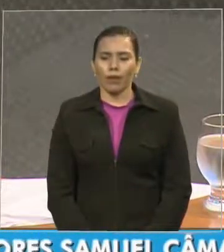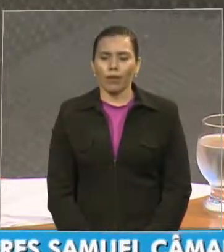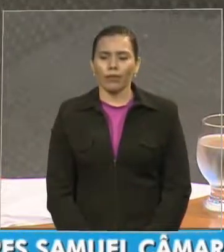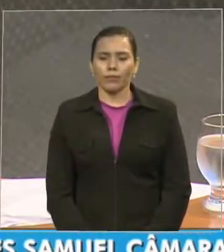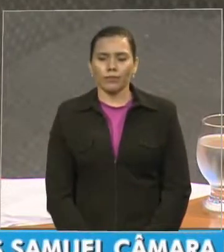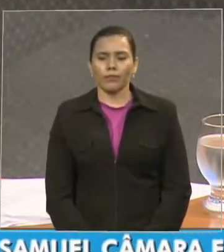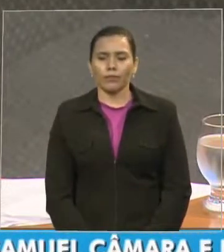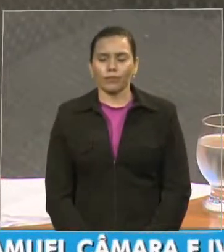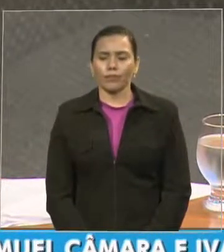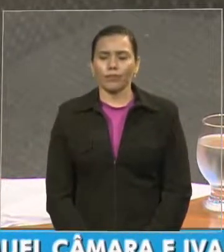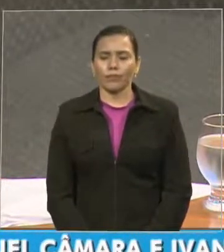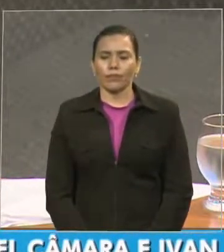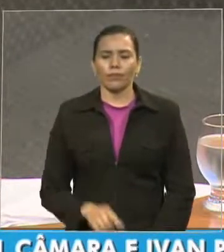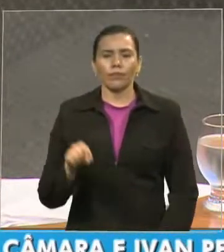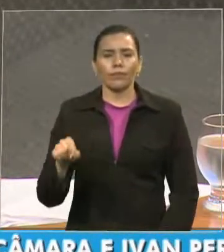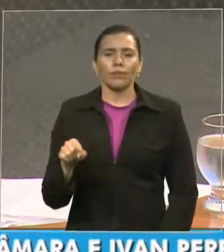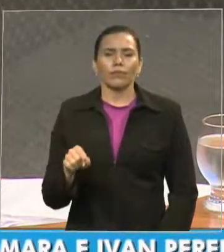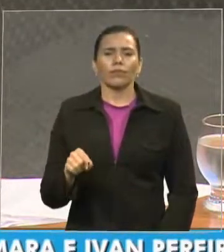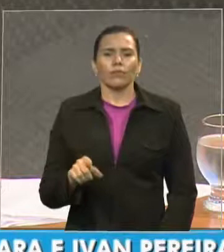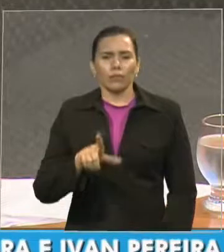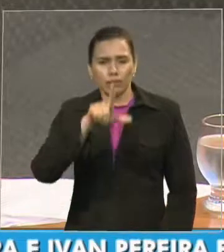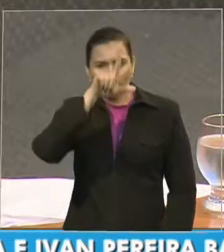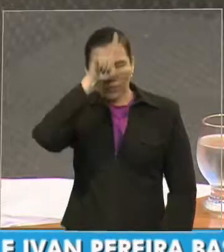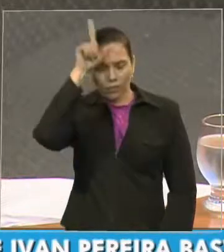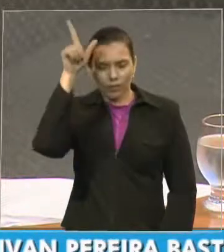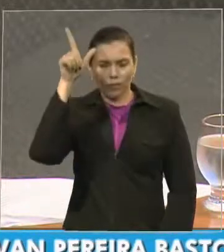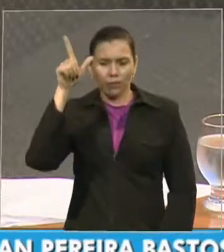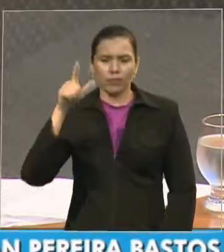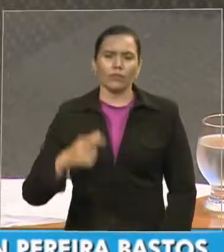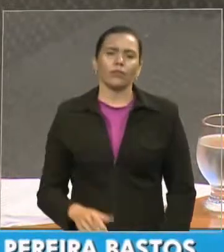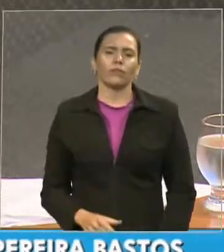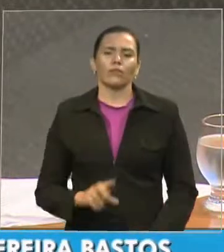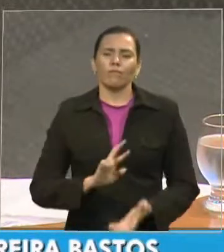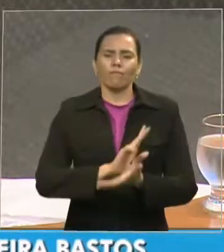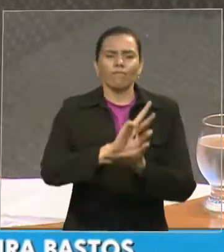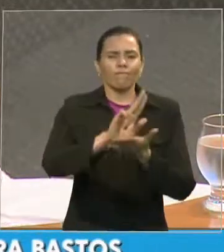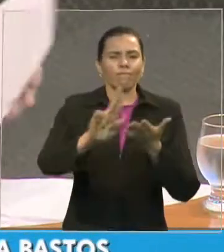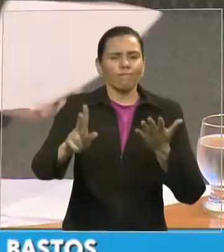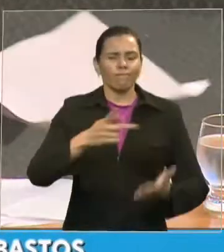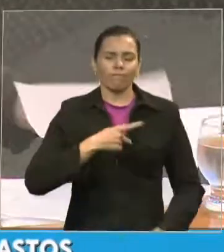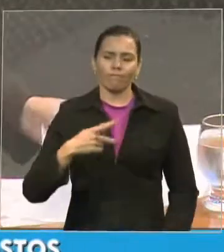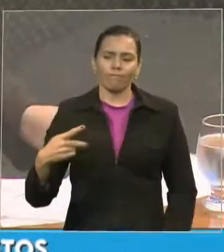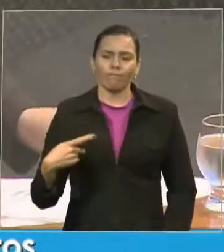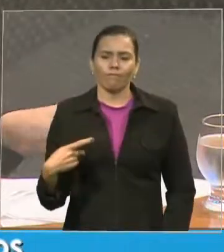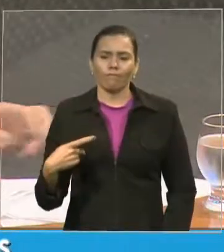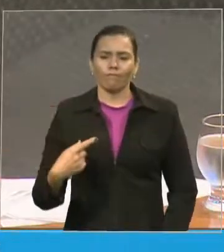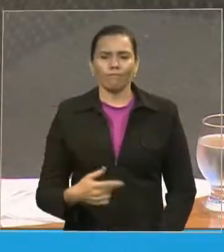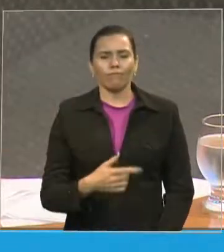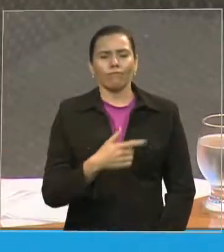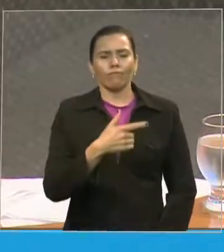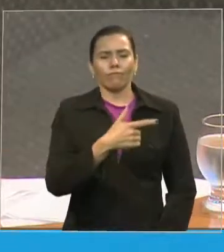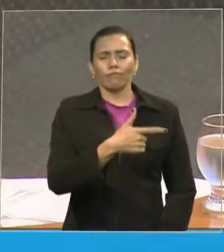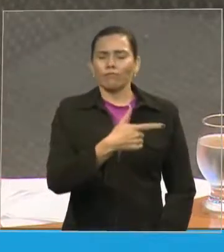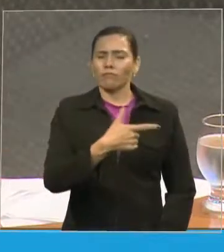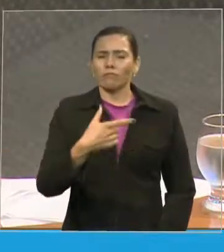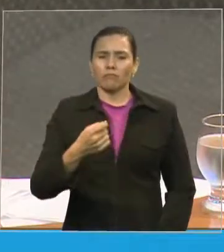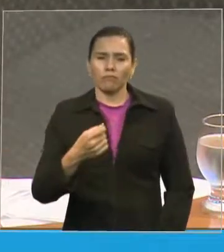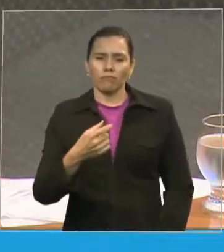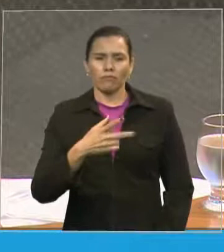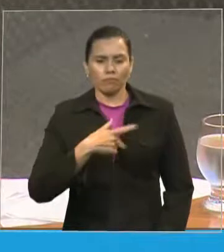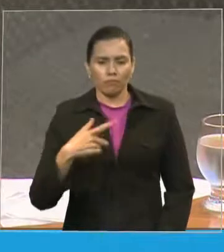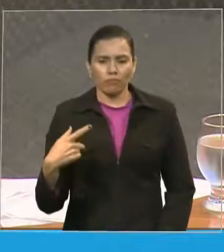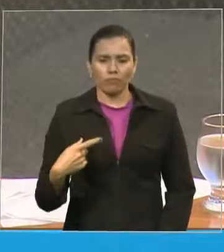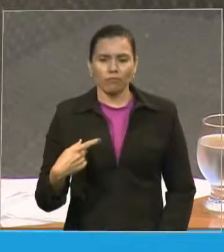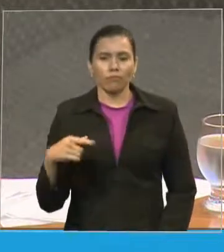320 pastores, em diferentes municípios. E, há 20 anos, a sua liderança